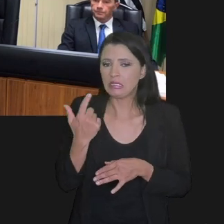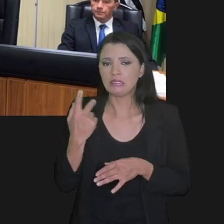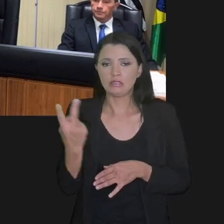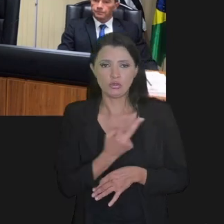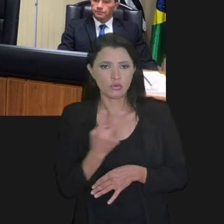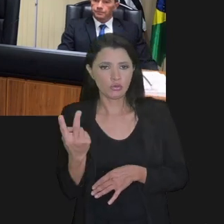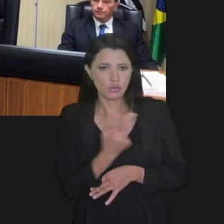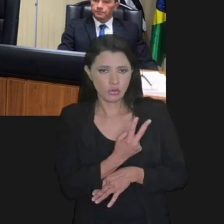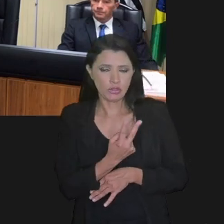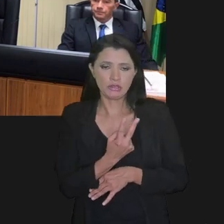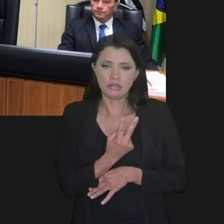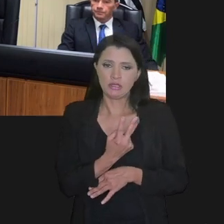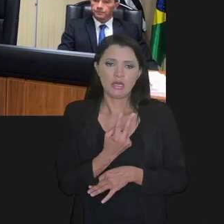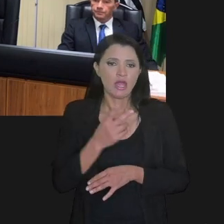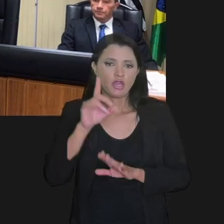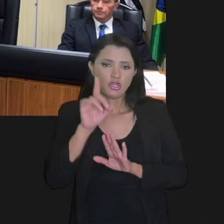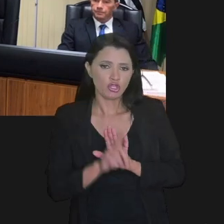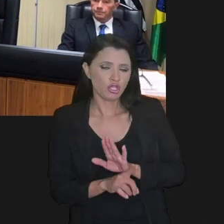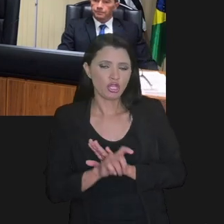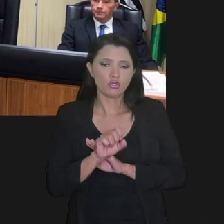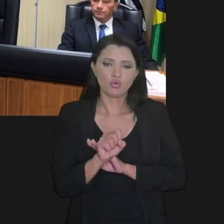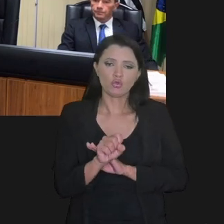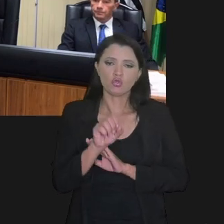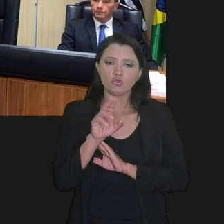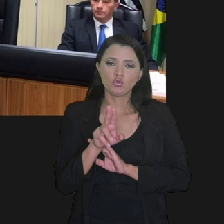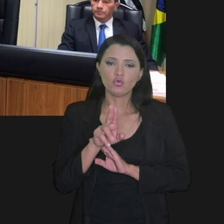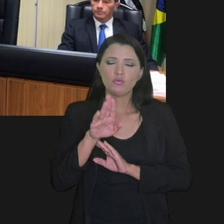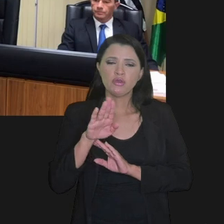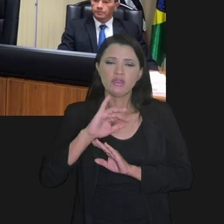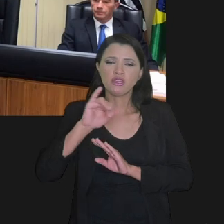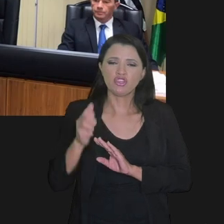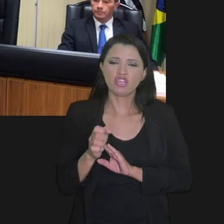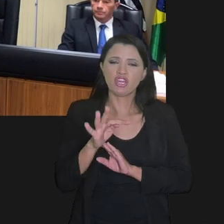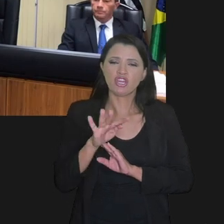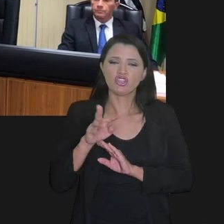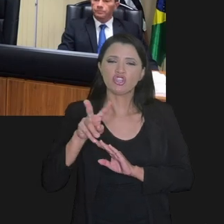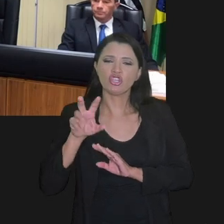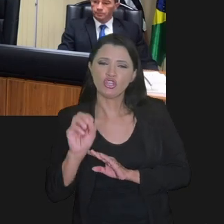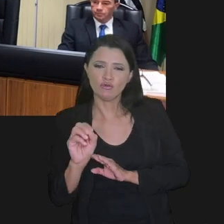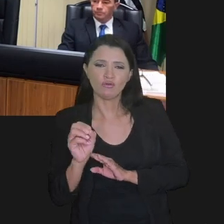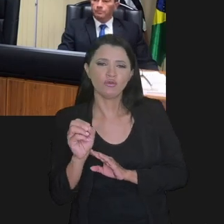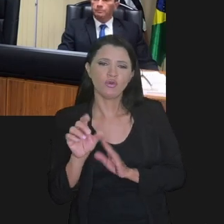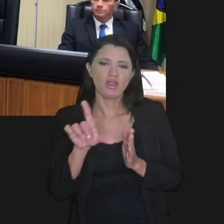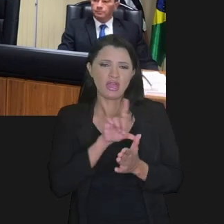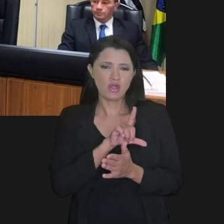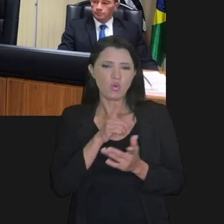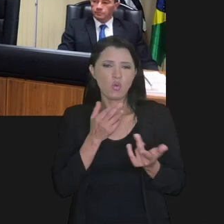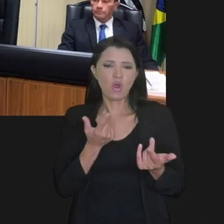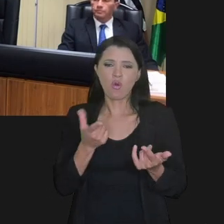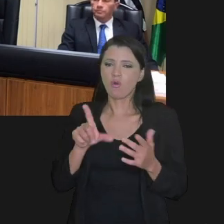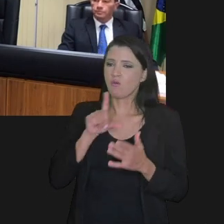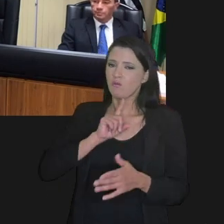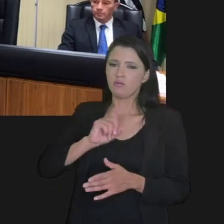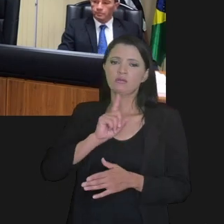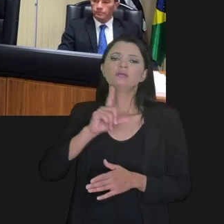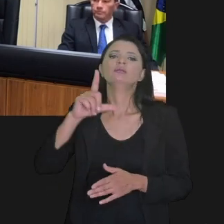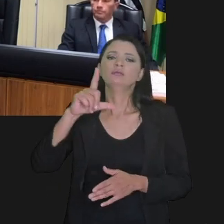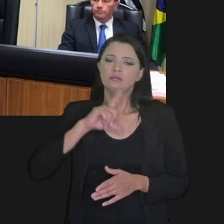conjugação de interesses entre as partes. Não é direito subjetivo do contribuinte como eram os refis.